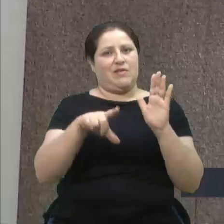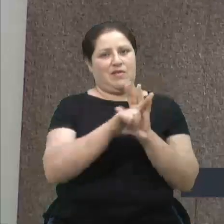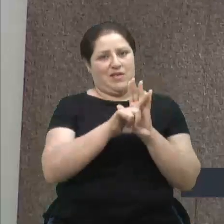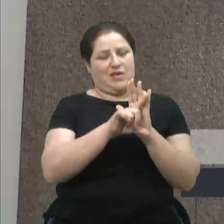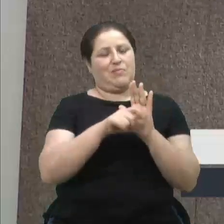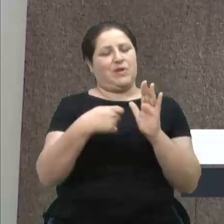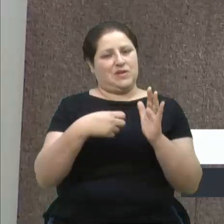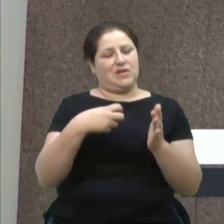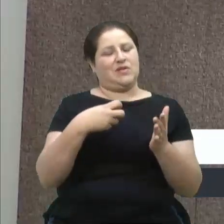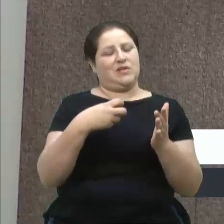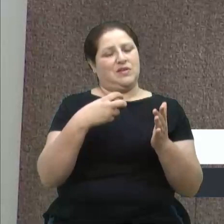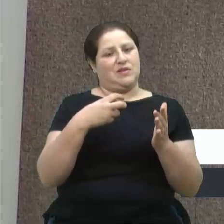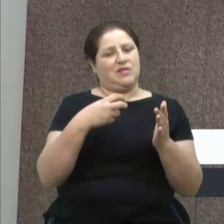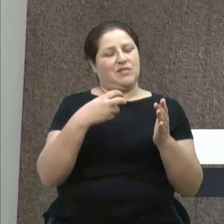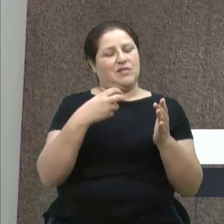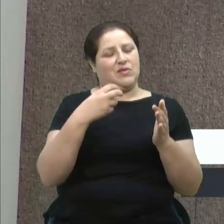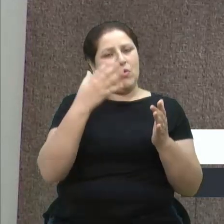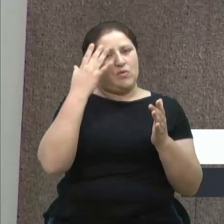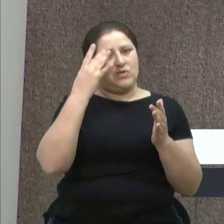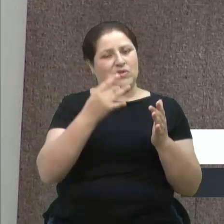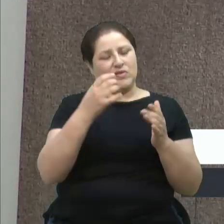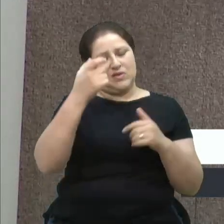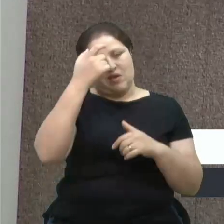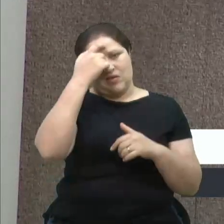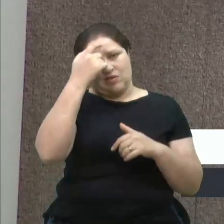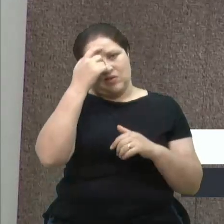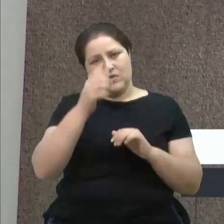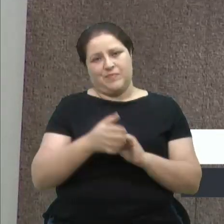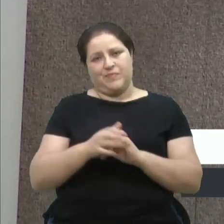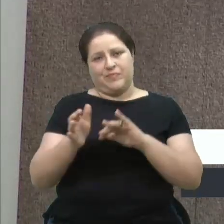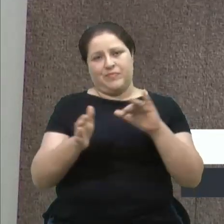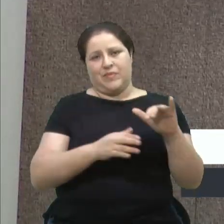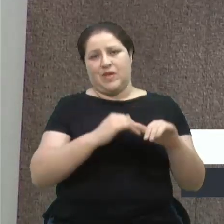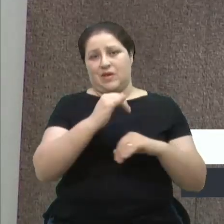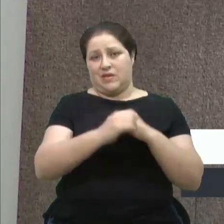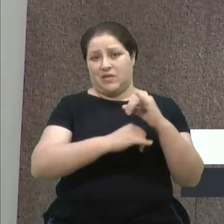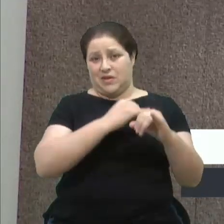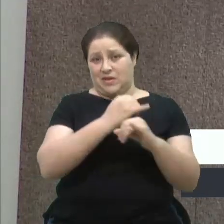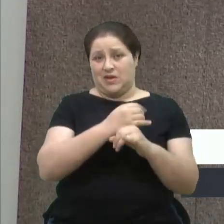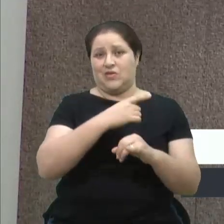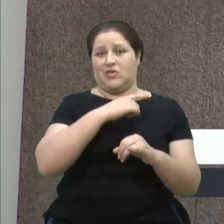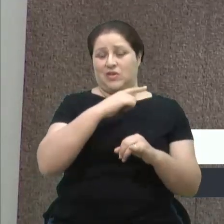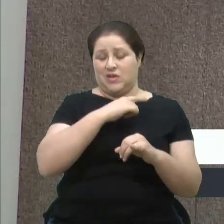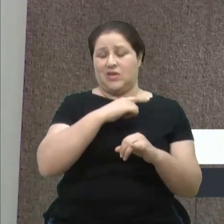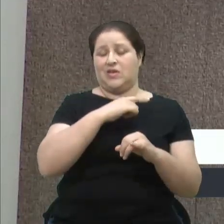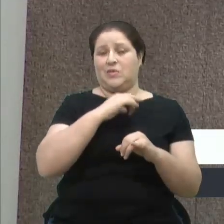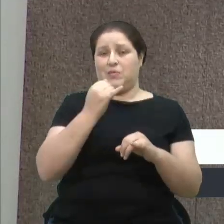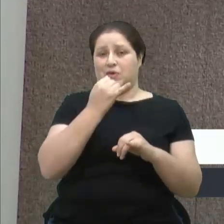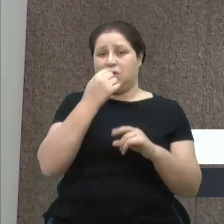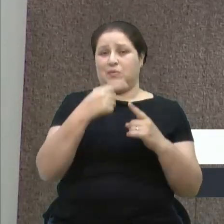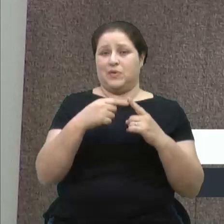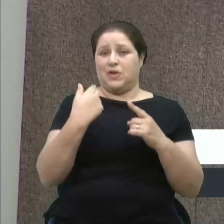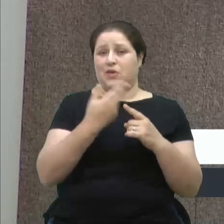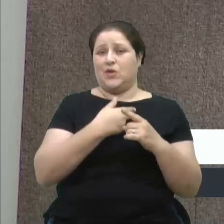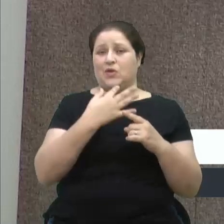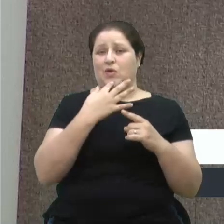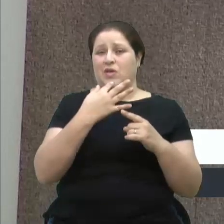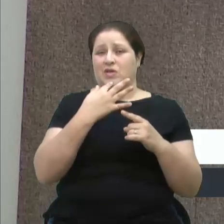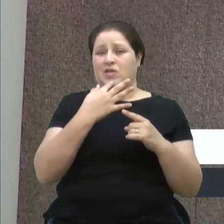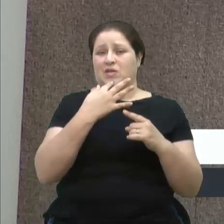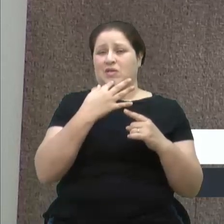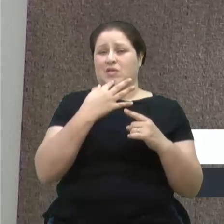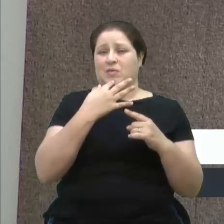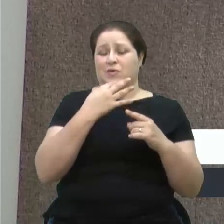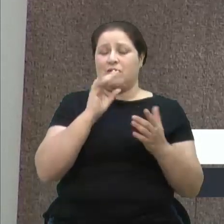internet teve para a gente conhecer a verdade dos fatos. Se a gente tivesse só a mídia tradicional, que sempre dirigiu para certos